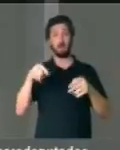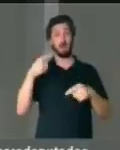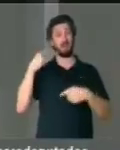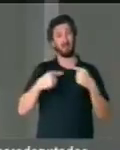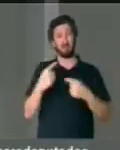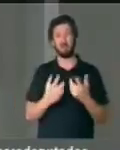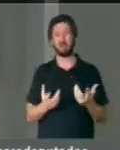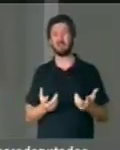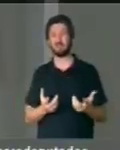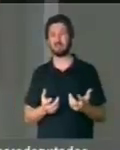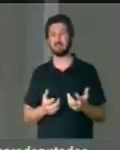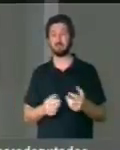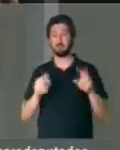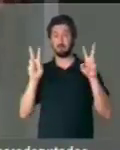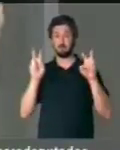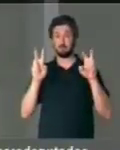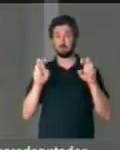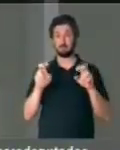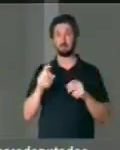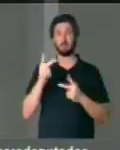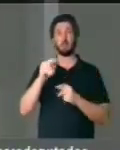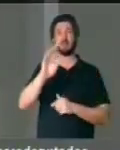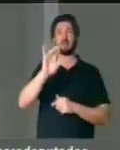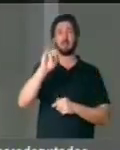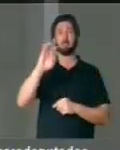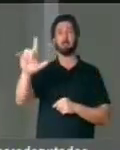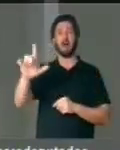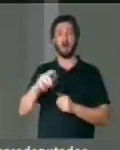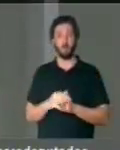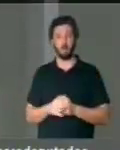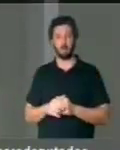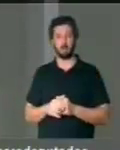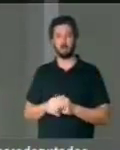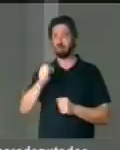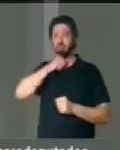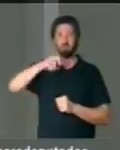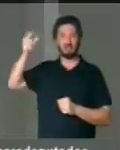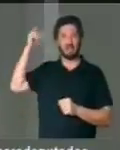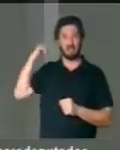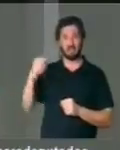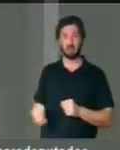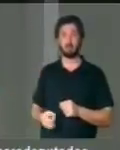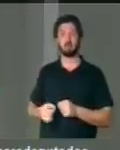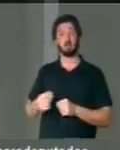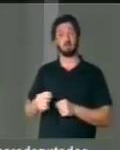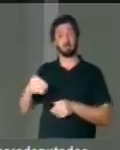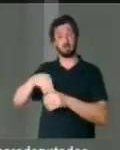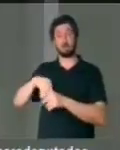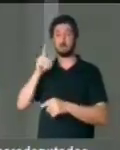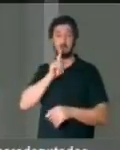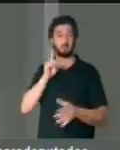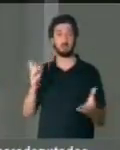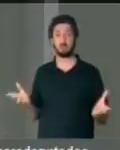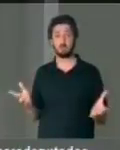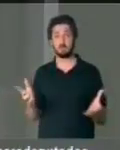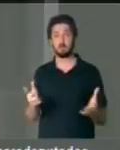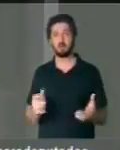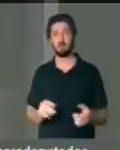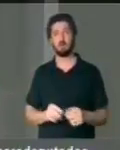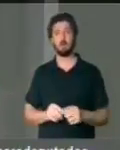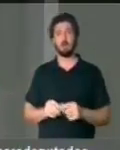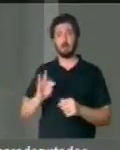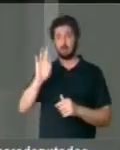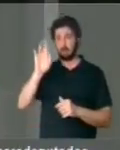política de, aspas, tribalismo retrógrado para os Estados Unidos. Ele